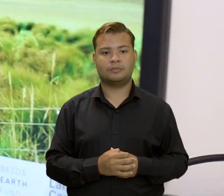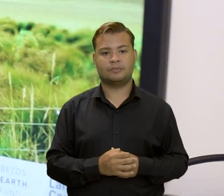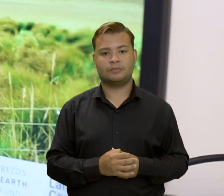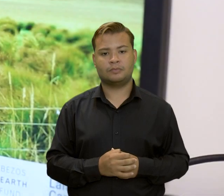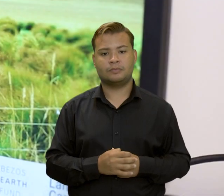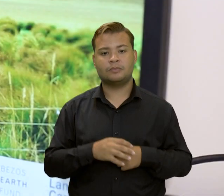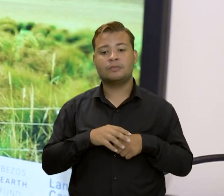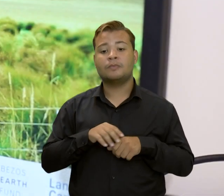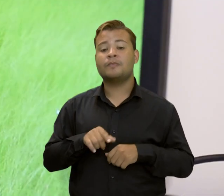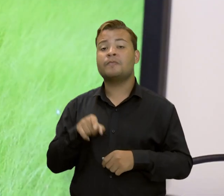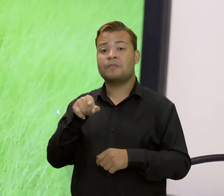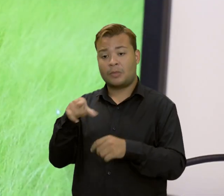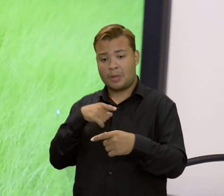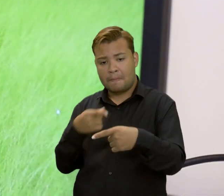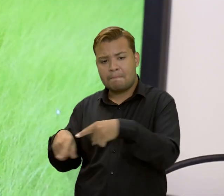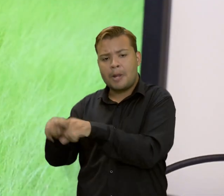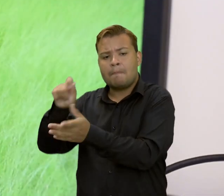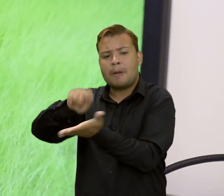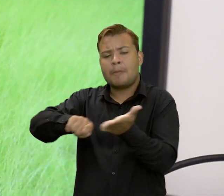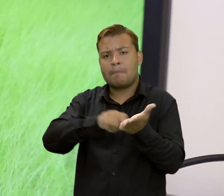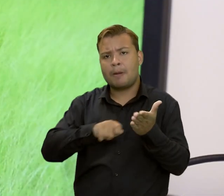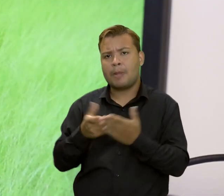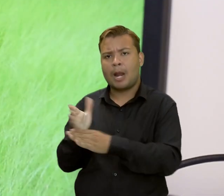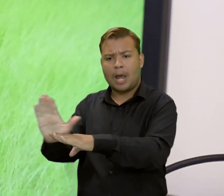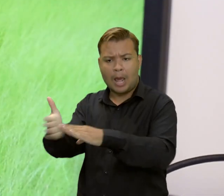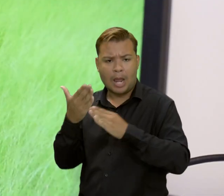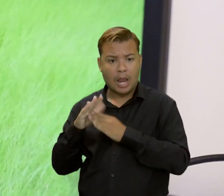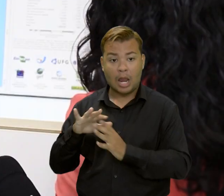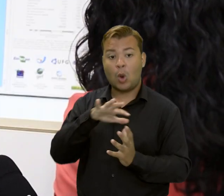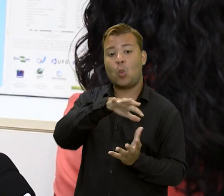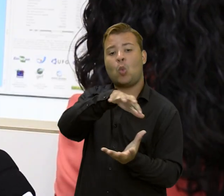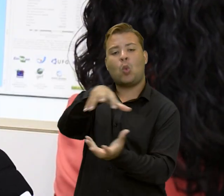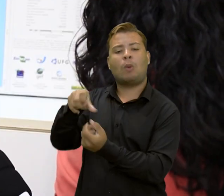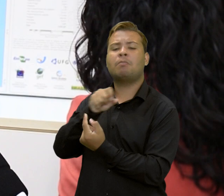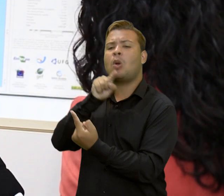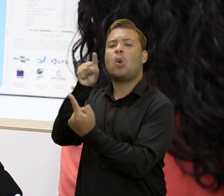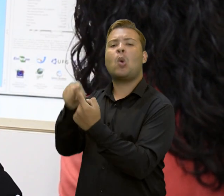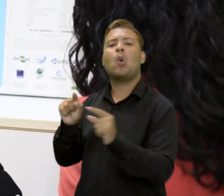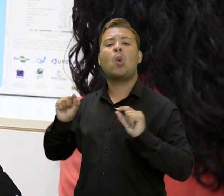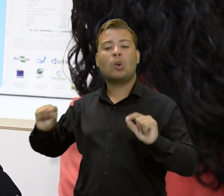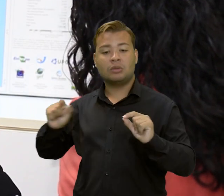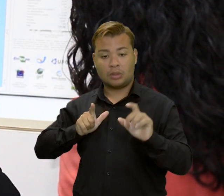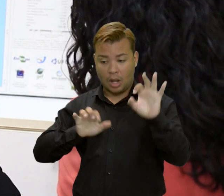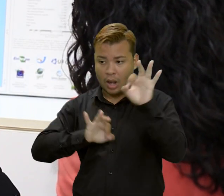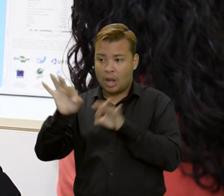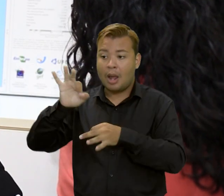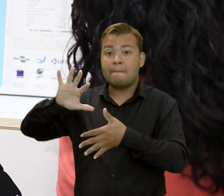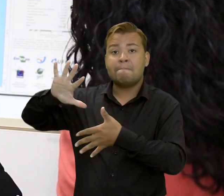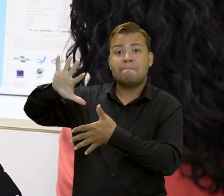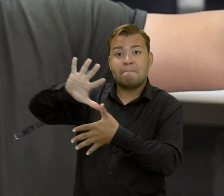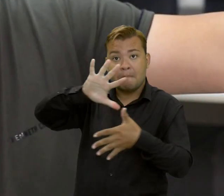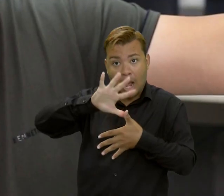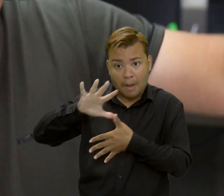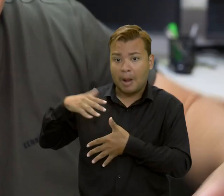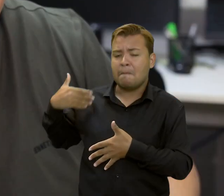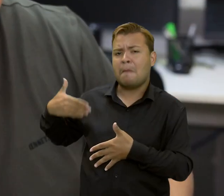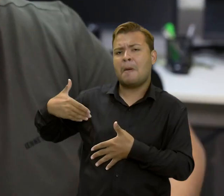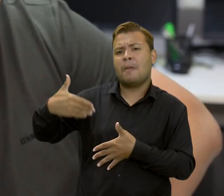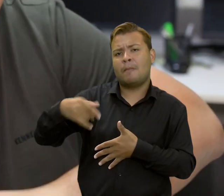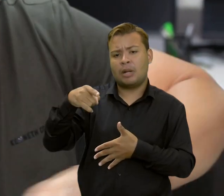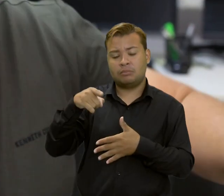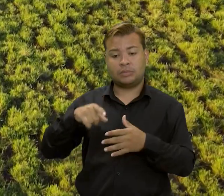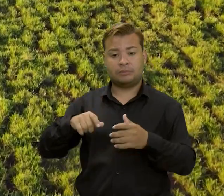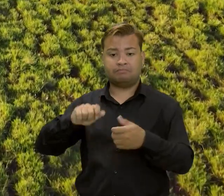O objetivo do consórcio colaborativo internacional é produzir mapas recorrentes e de alta